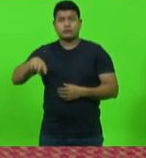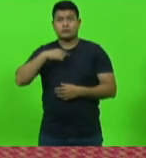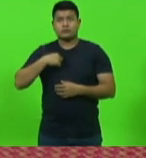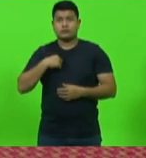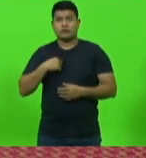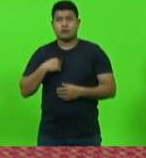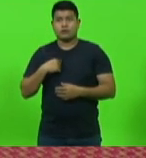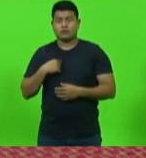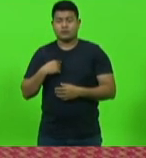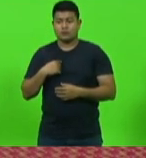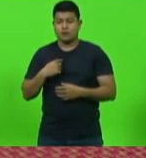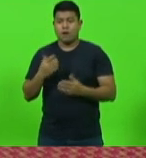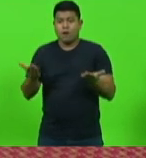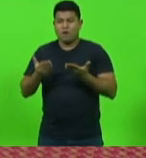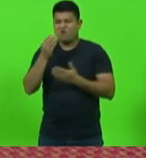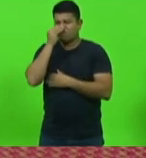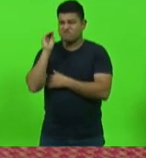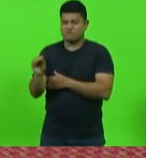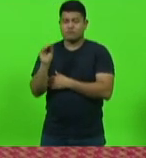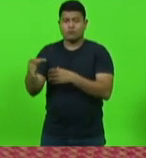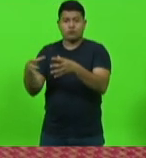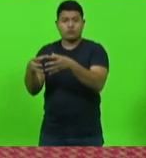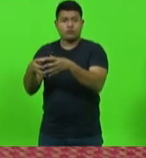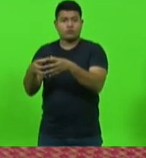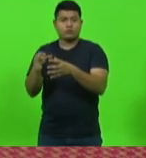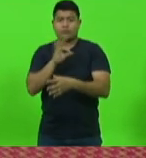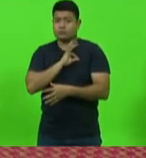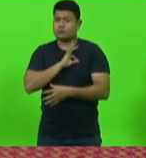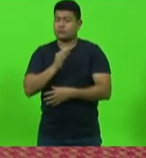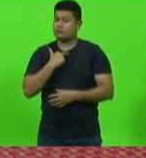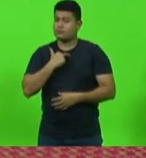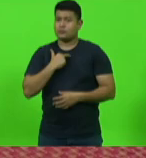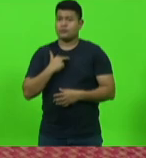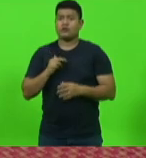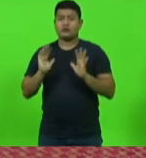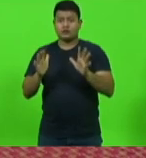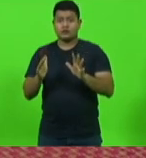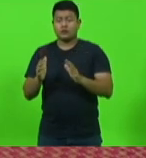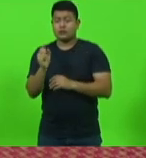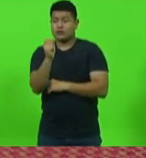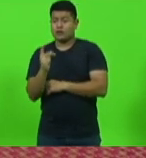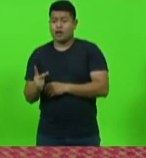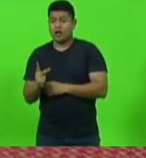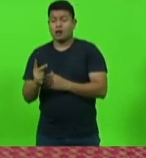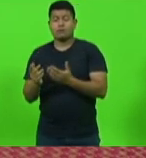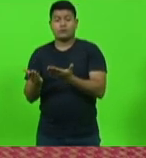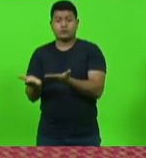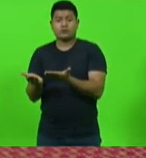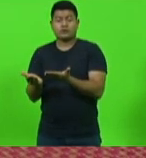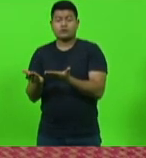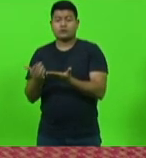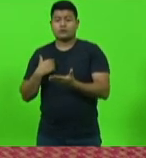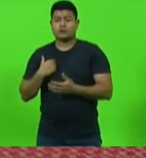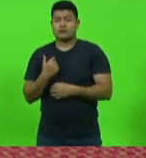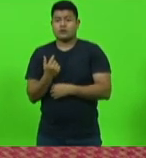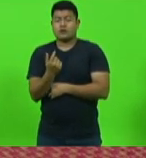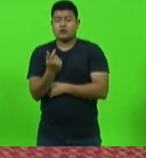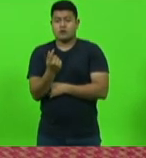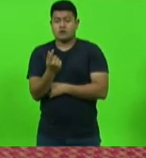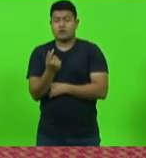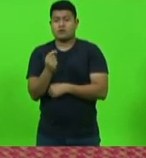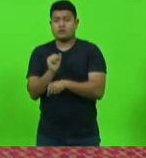costas para esse pessoal. Então, fora, como eu disse, tem policiais já da reserva remunerada de idade lá fora, e eu não vejo